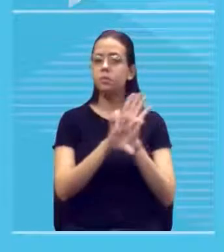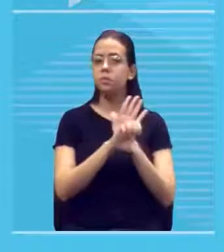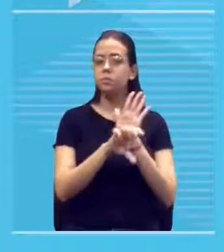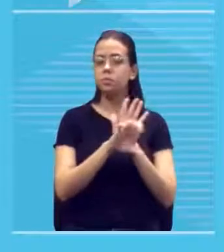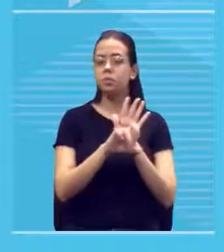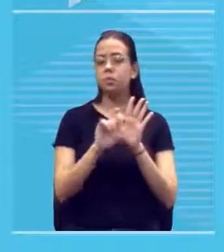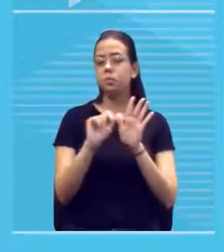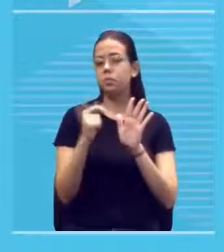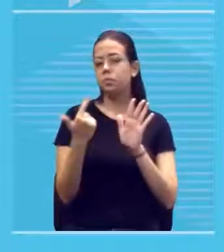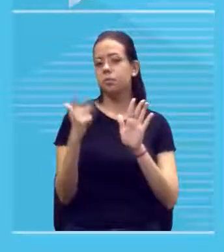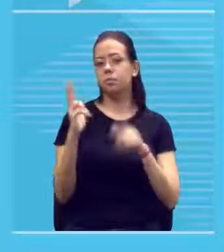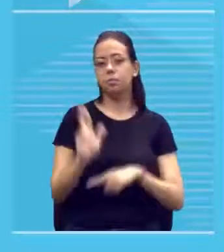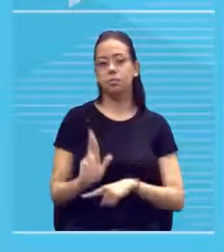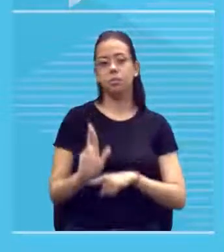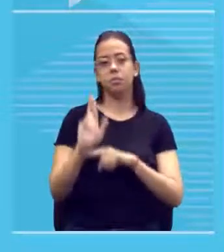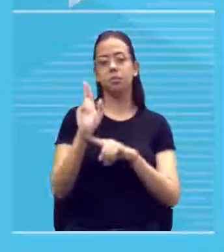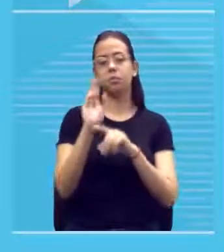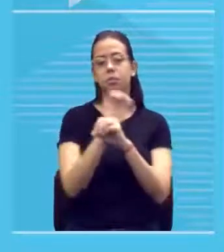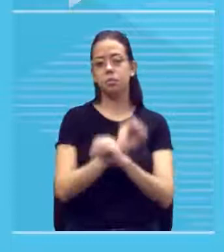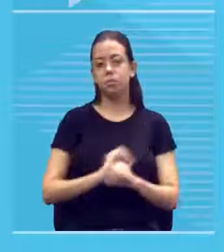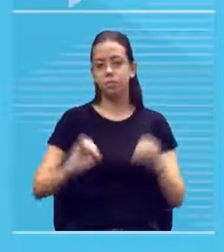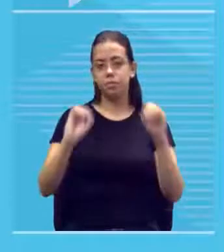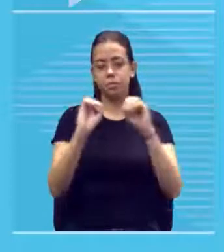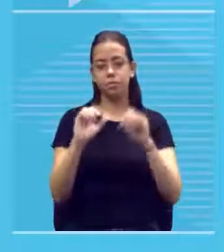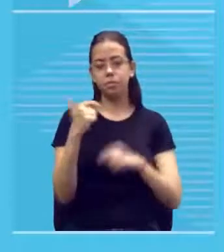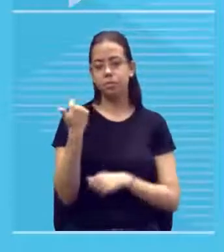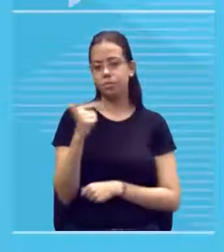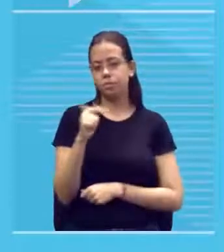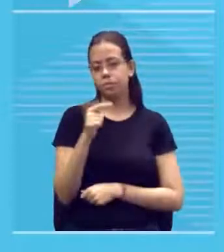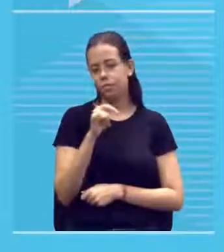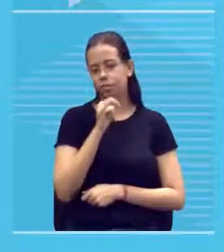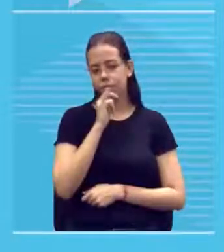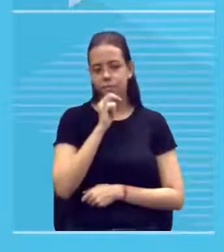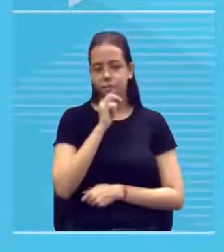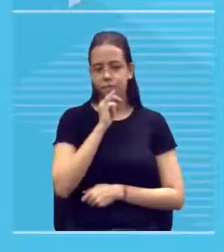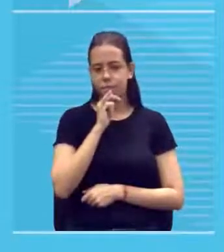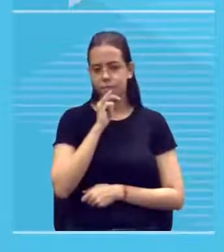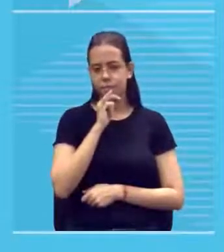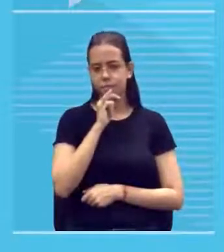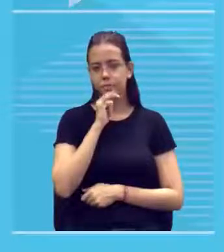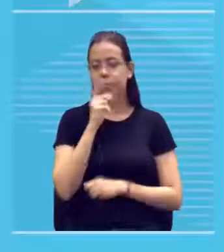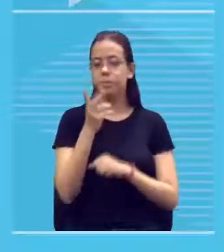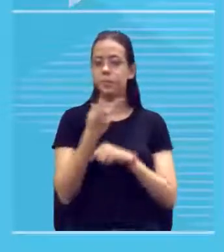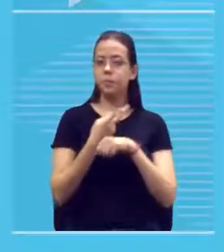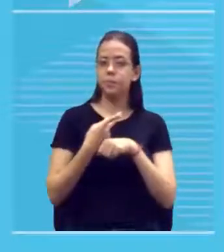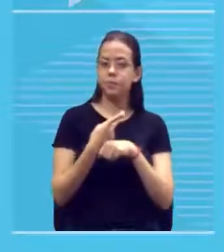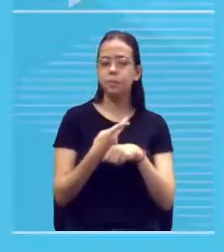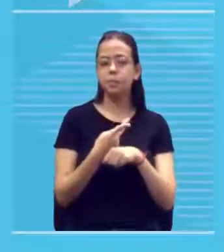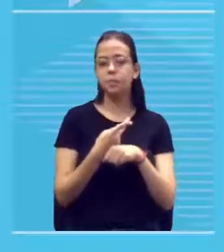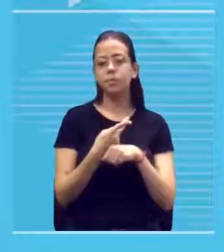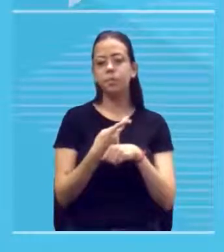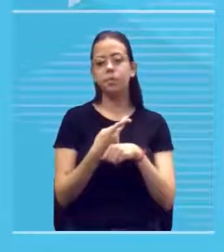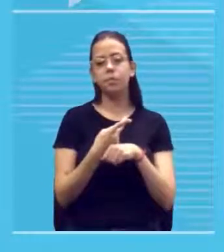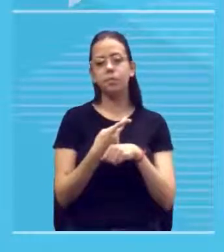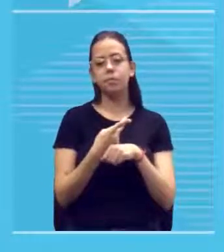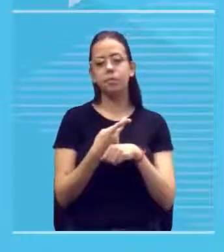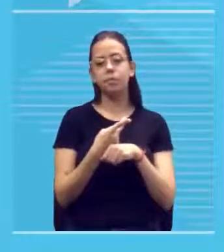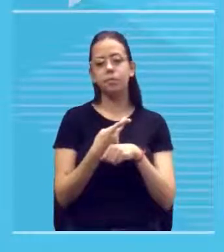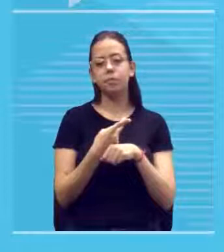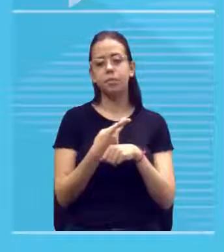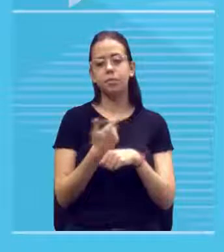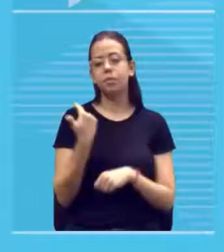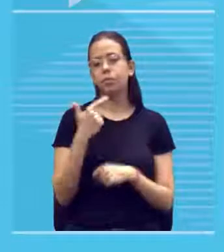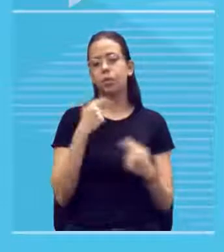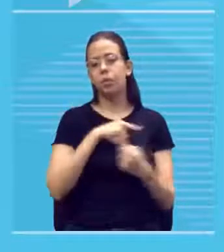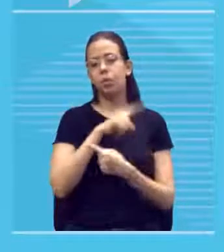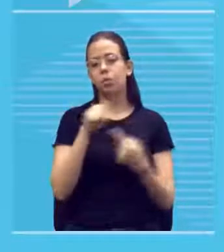não representacional ou seja ela não vai estar procurando ela não vai estar procurando representar